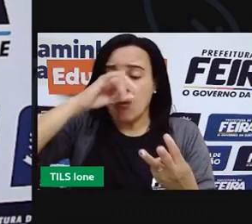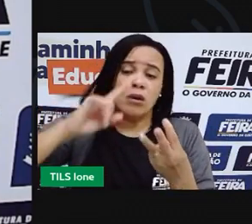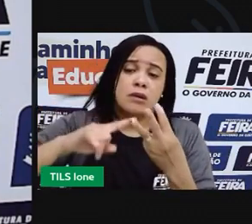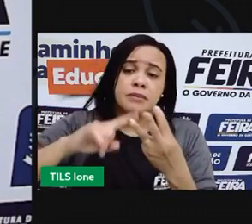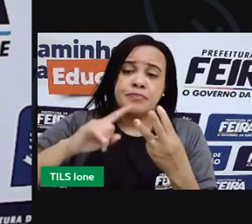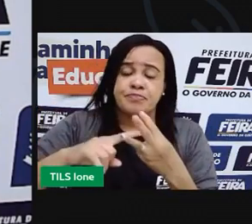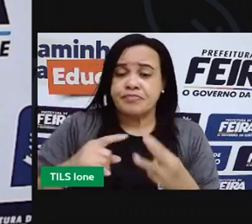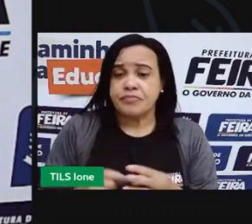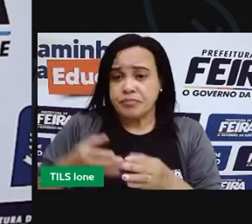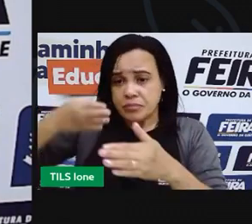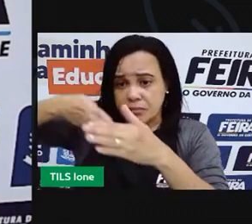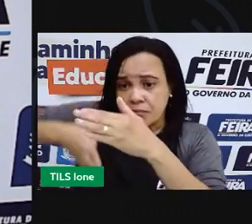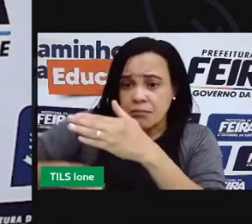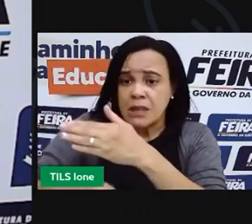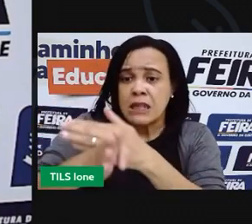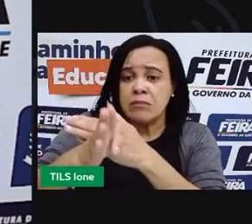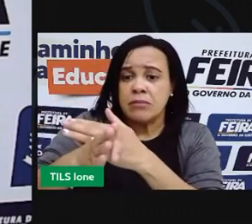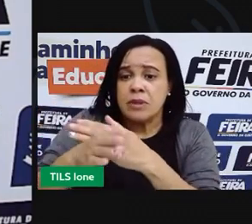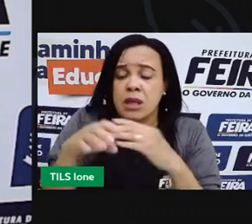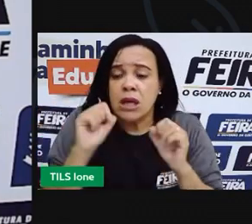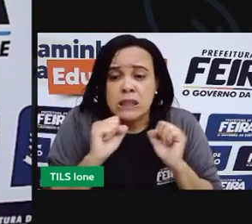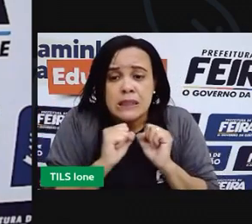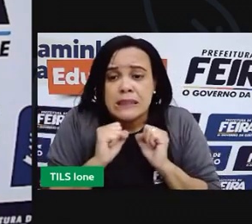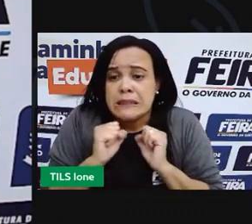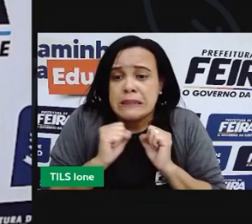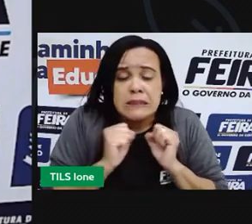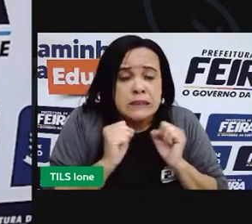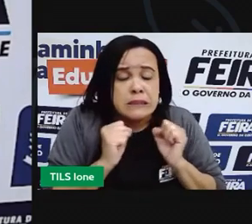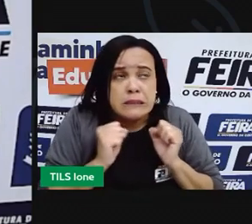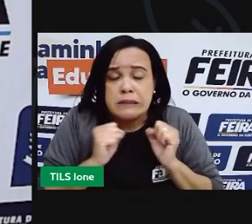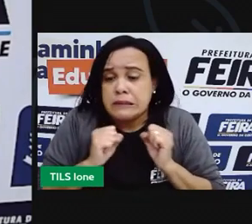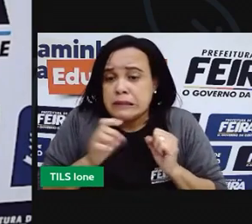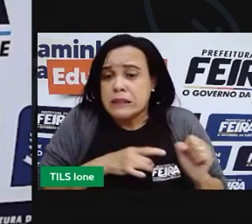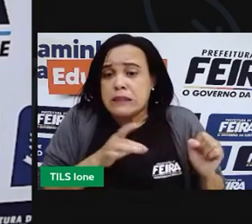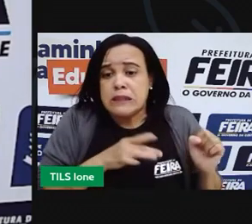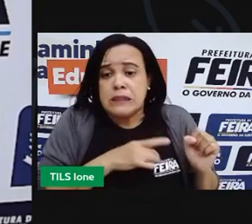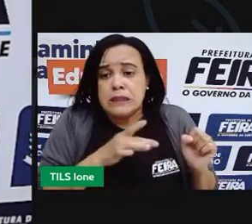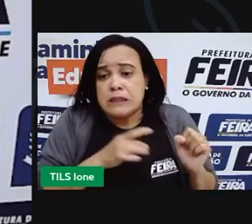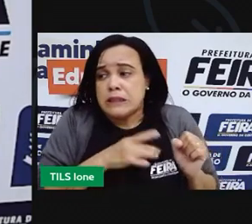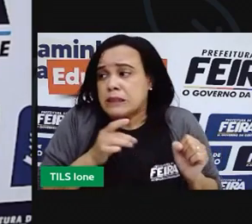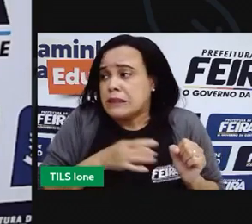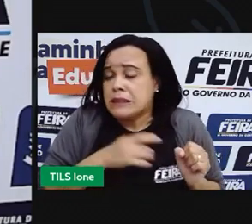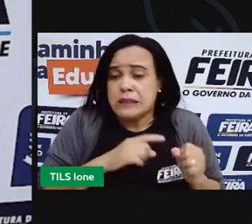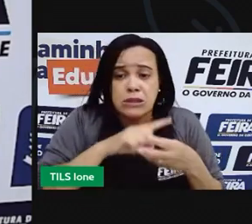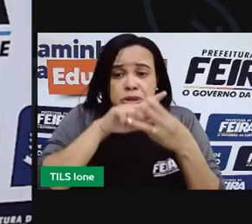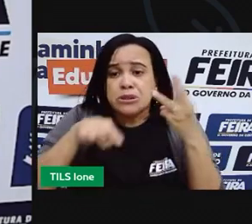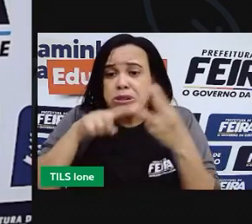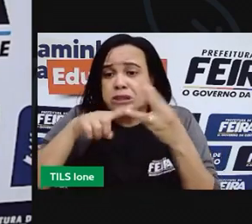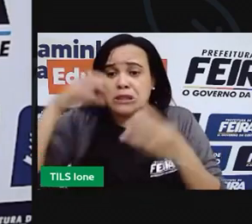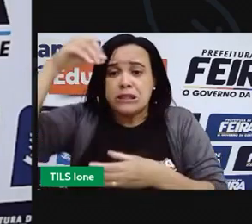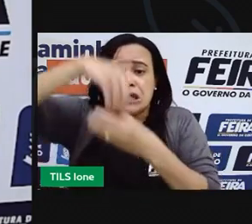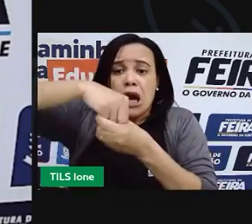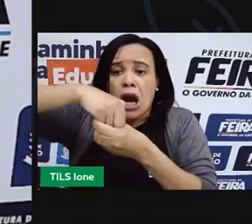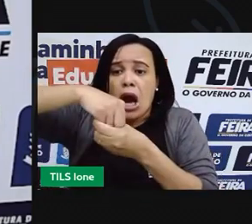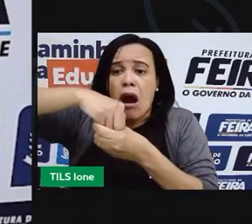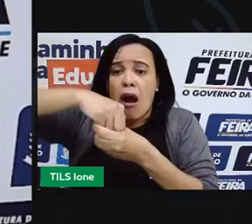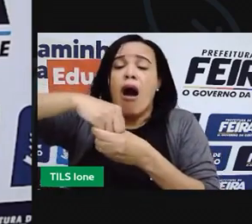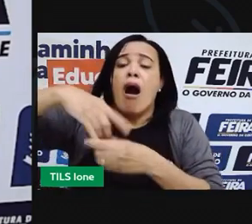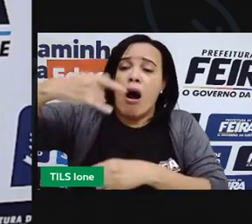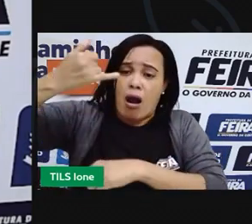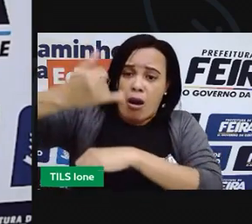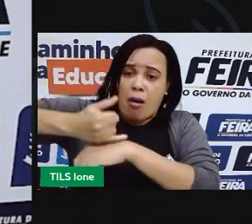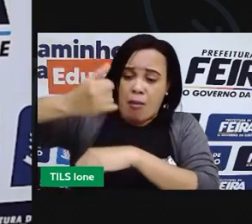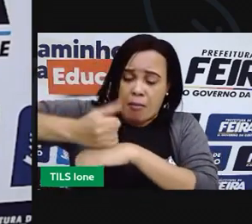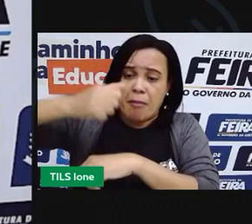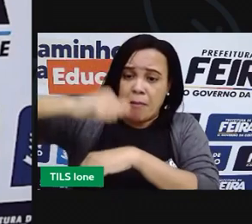ficaram, os três, ó. Morrendo de medo. Do lobo mau. Todos os três, lá na casa de